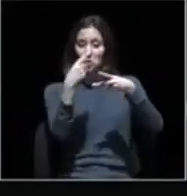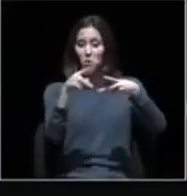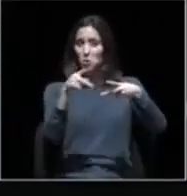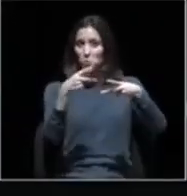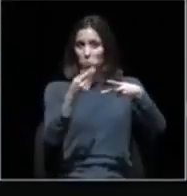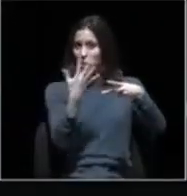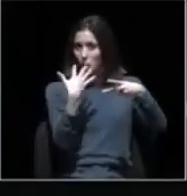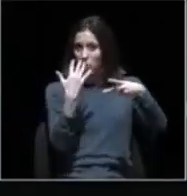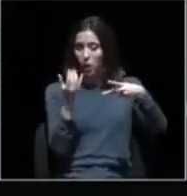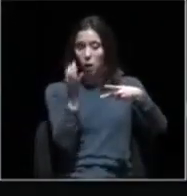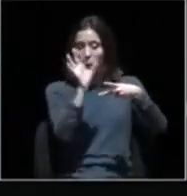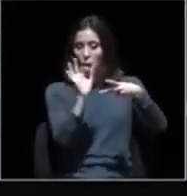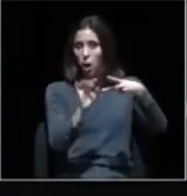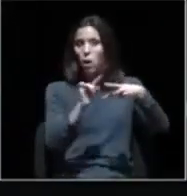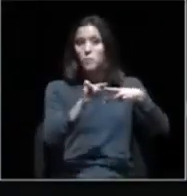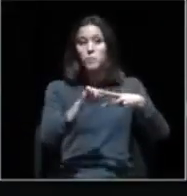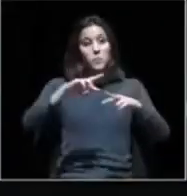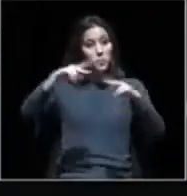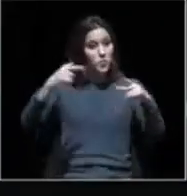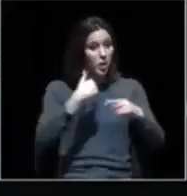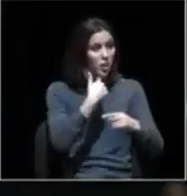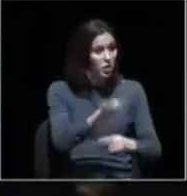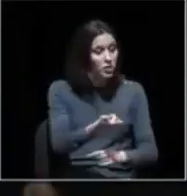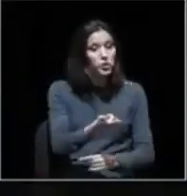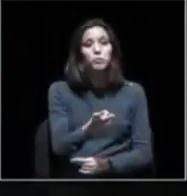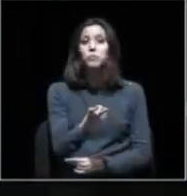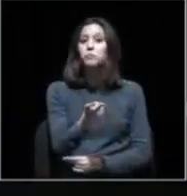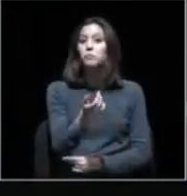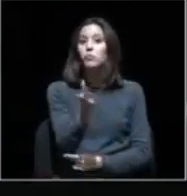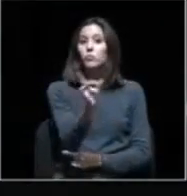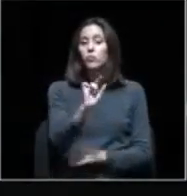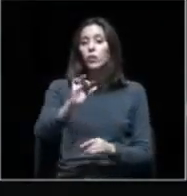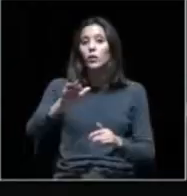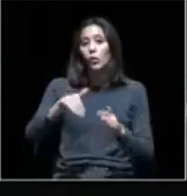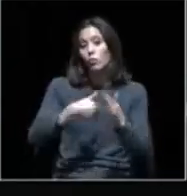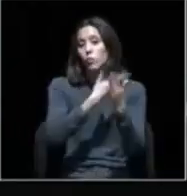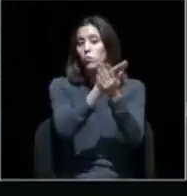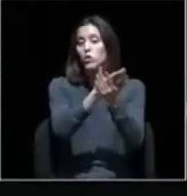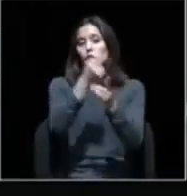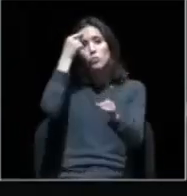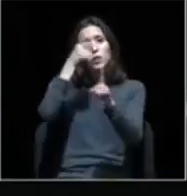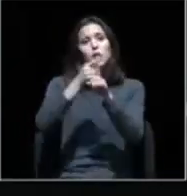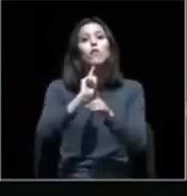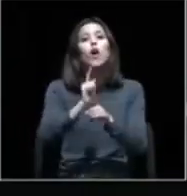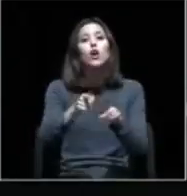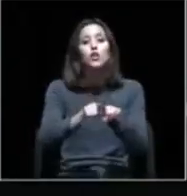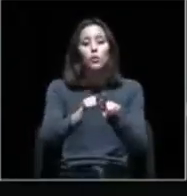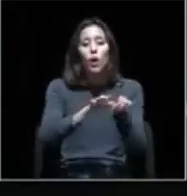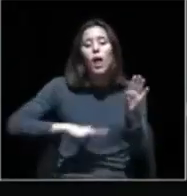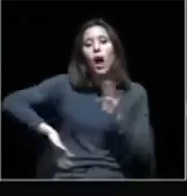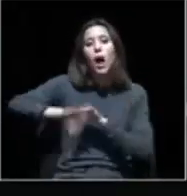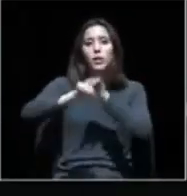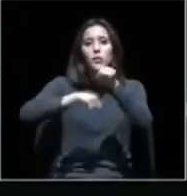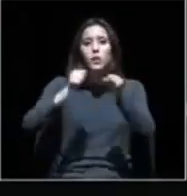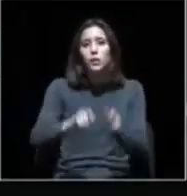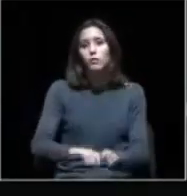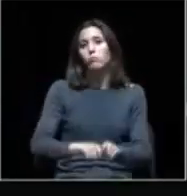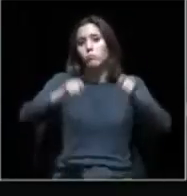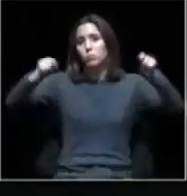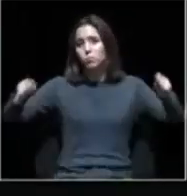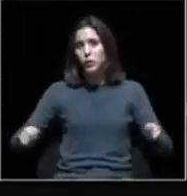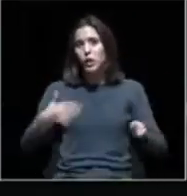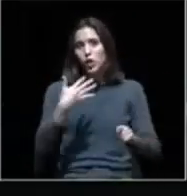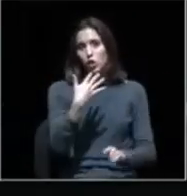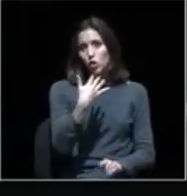A Câmara Municipal de Lisboa refere-nos considerando-nos da proposta que tem como objetivo expandir a infraestrutura ciclável para 200 km